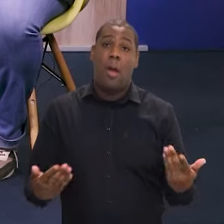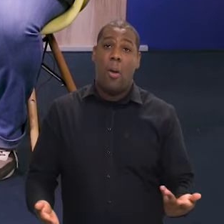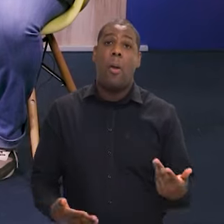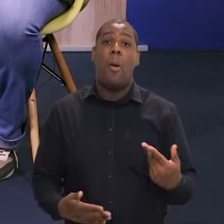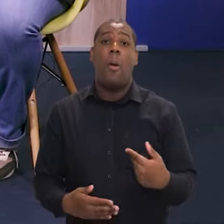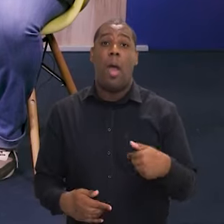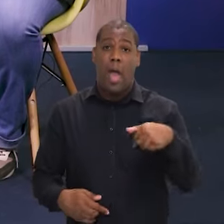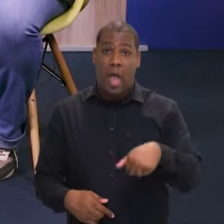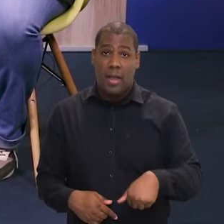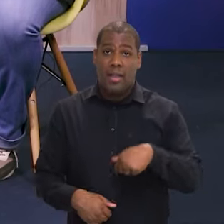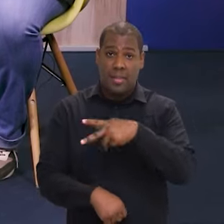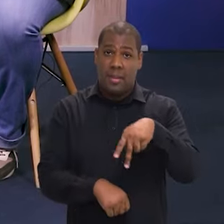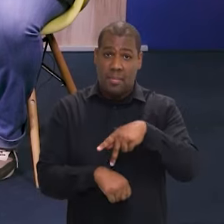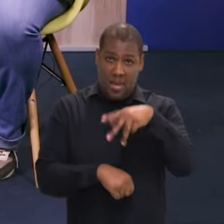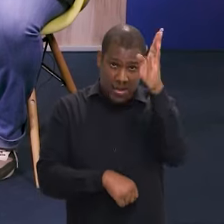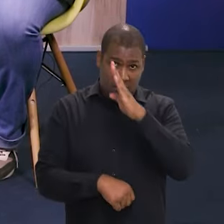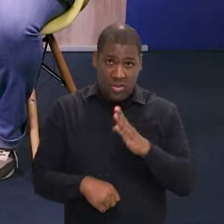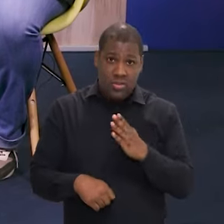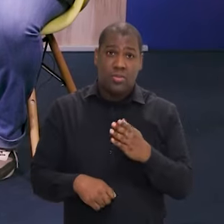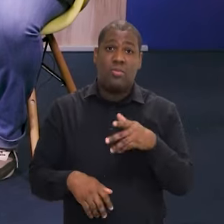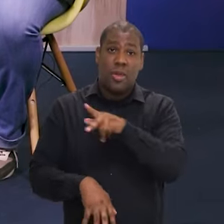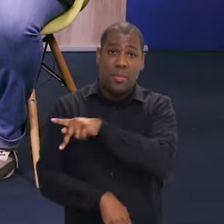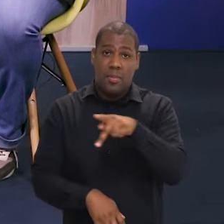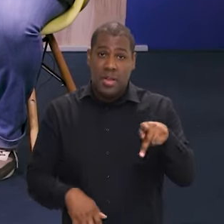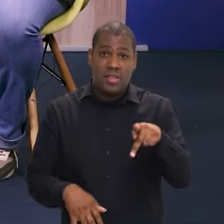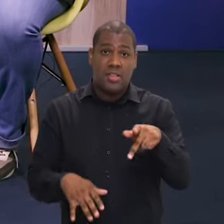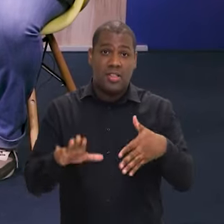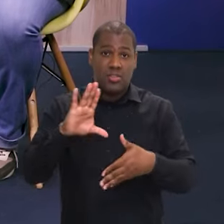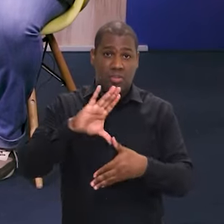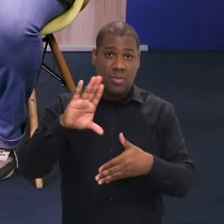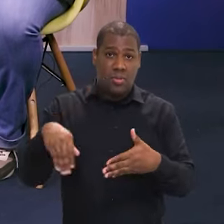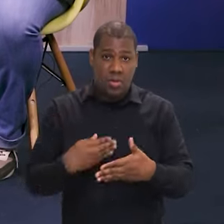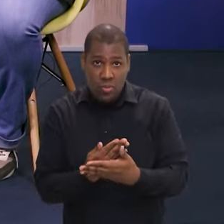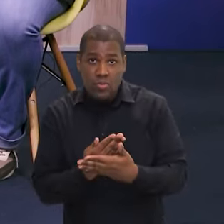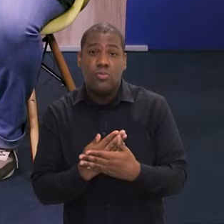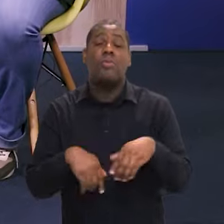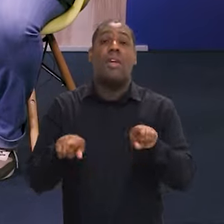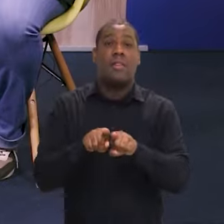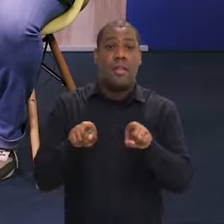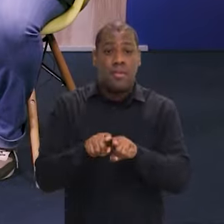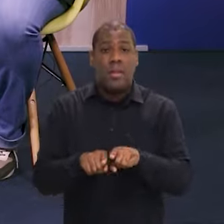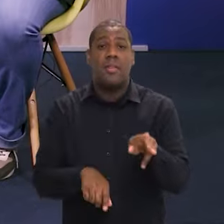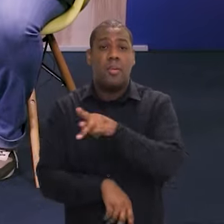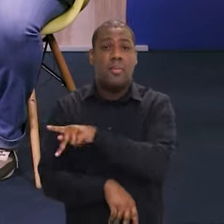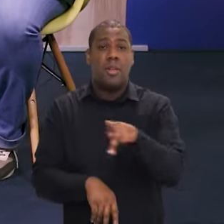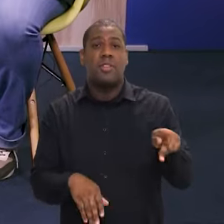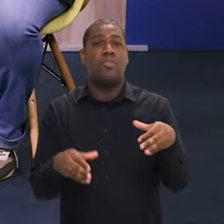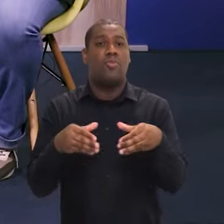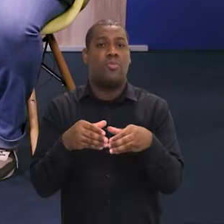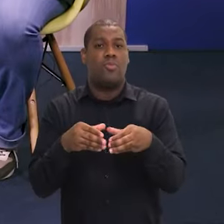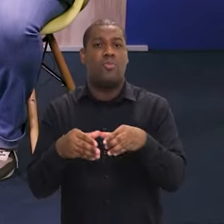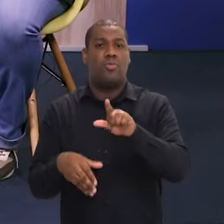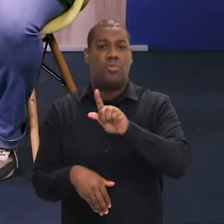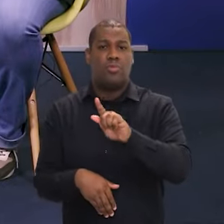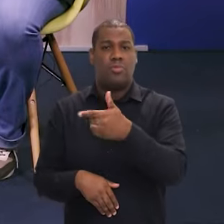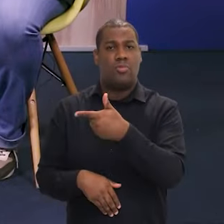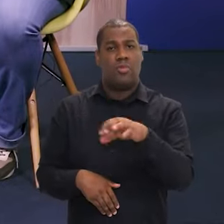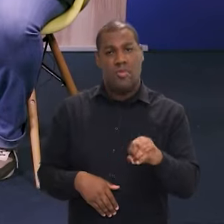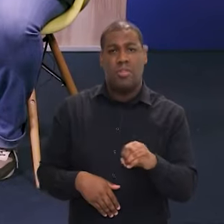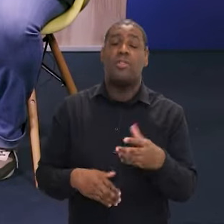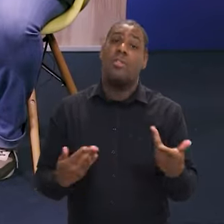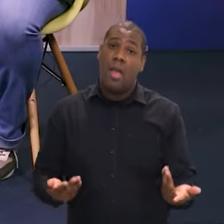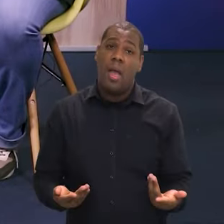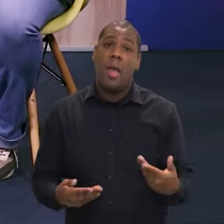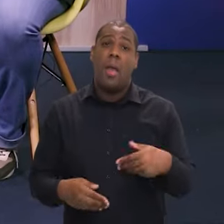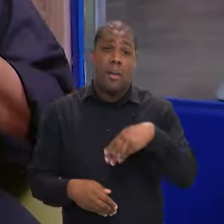esteve na presidência do Mercosul, presidência do G20, que estamos agora, esse ano todo, o Brasil está